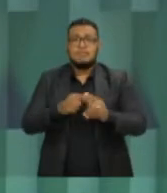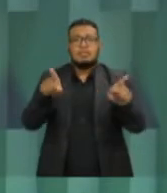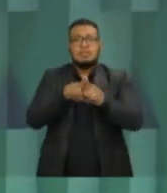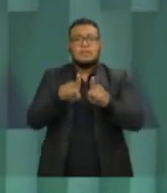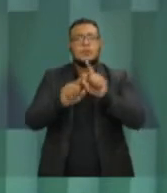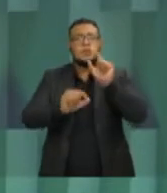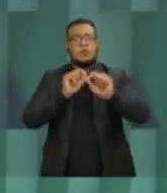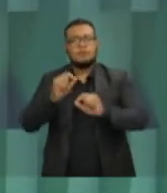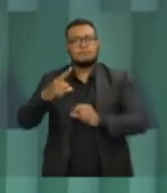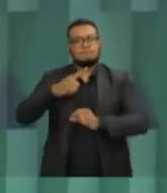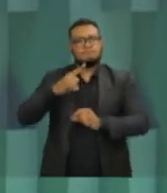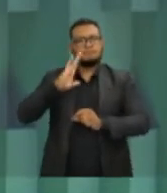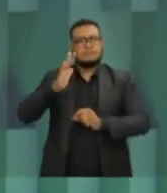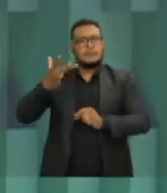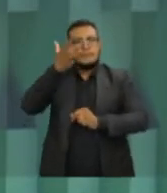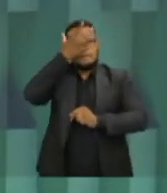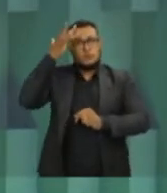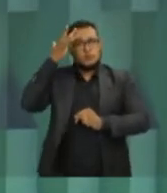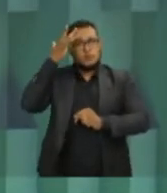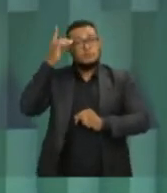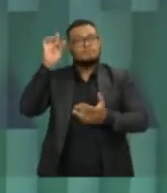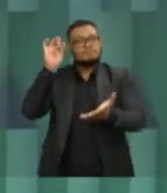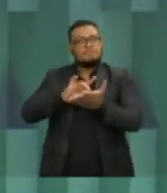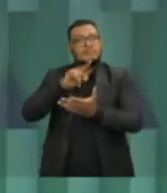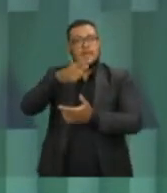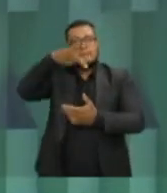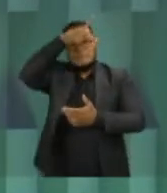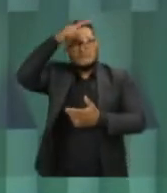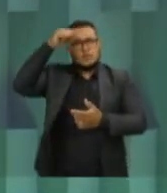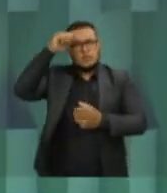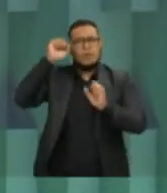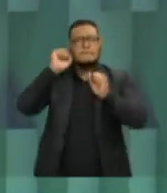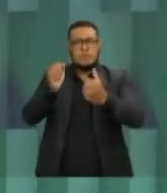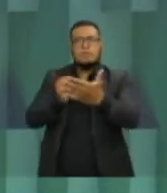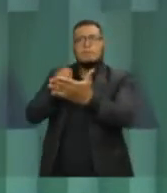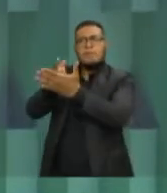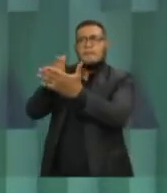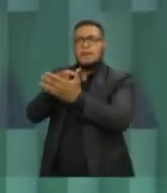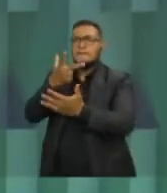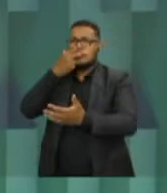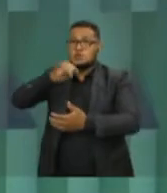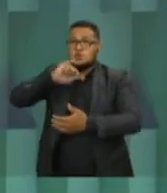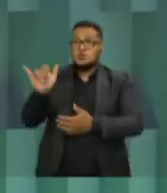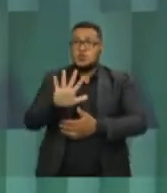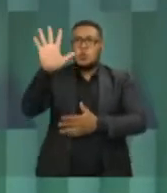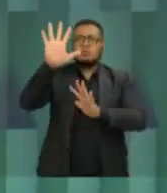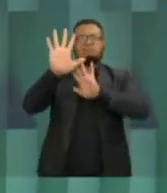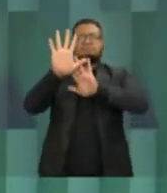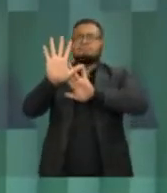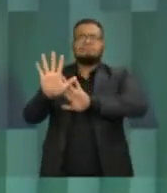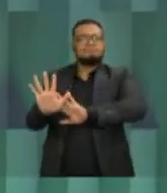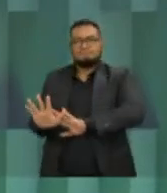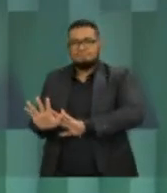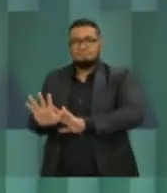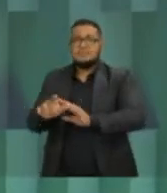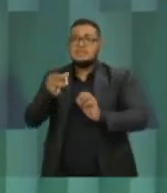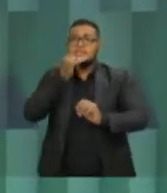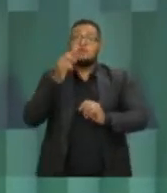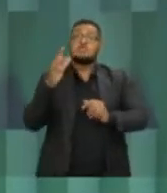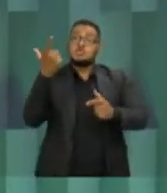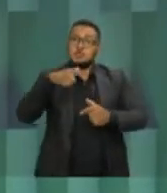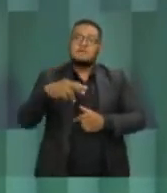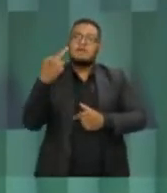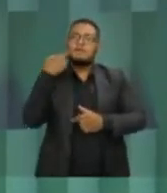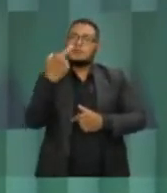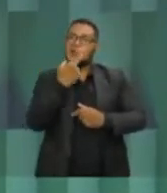que o cidadão que deve à Prefeitura de Vitória possa pagar sem os juros e as multas, isso que é também importante. Vamos reabrir o restaurante popular, que